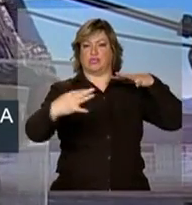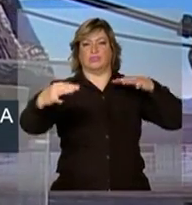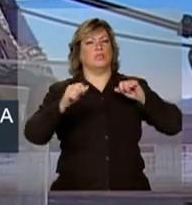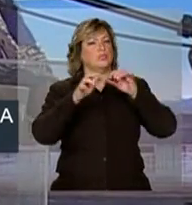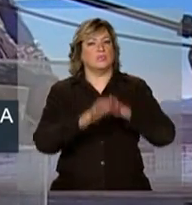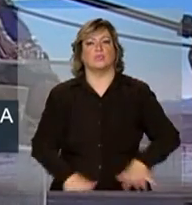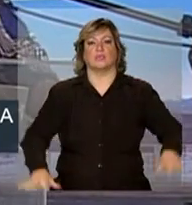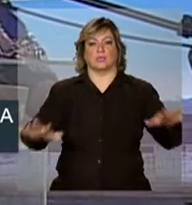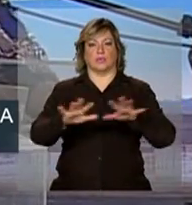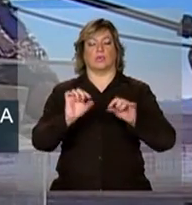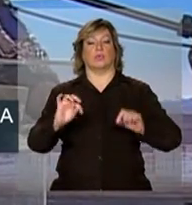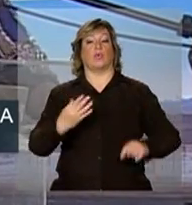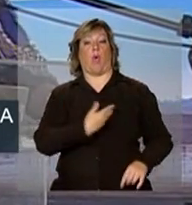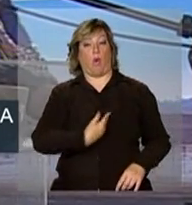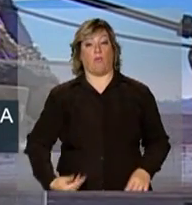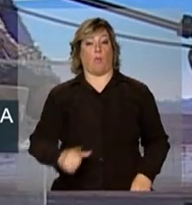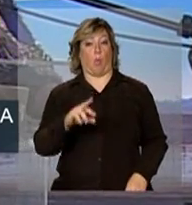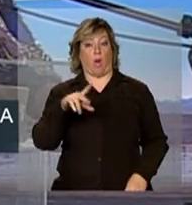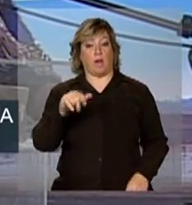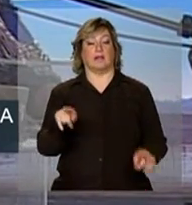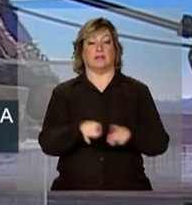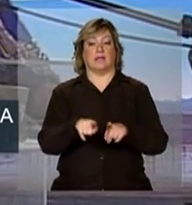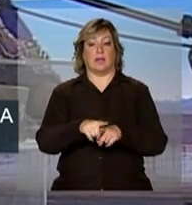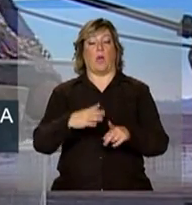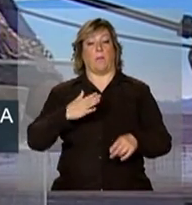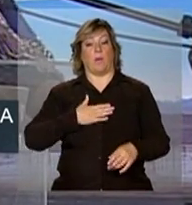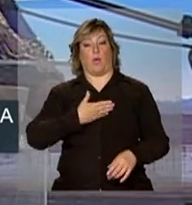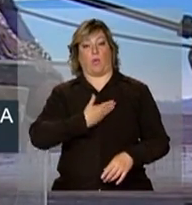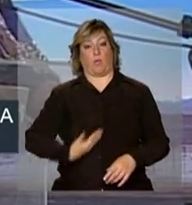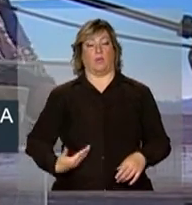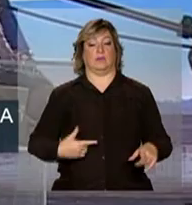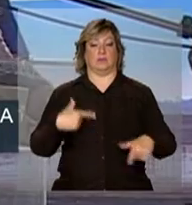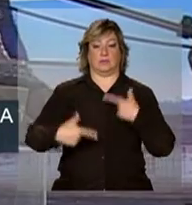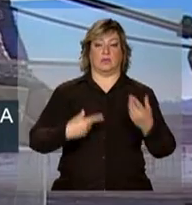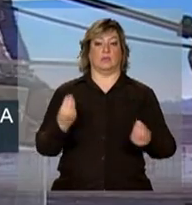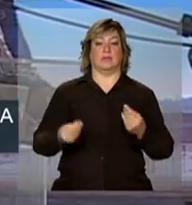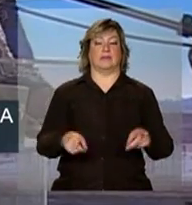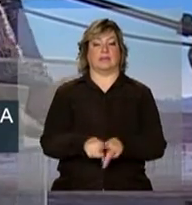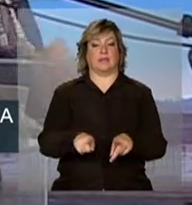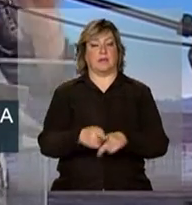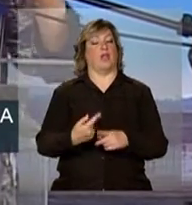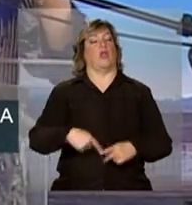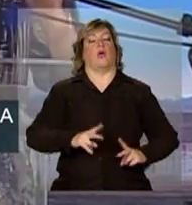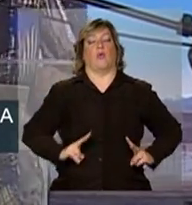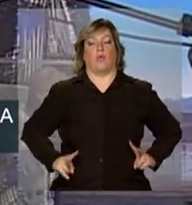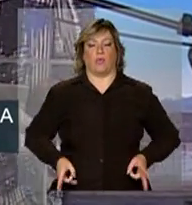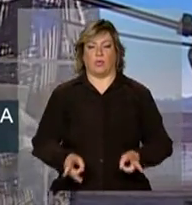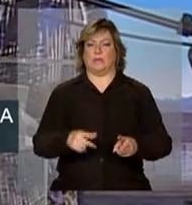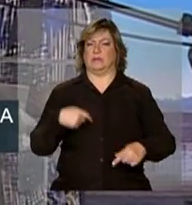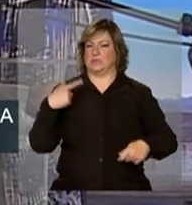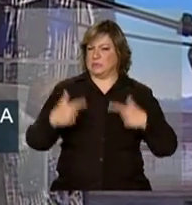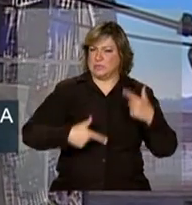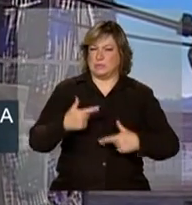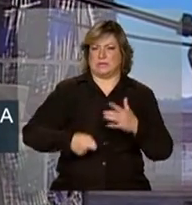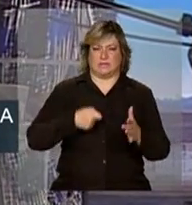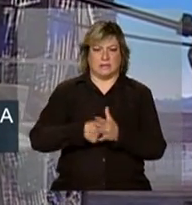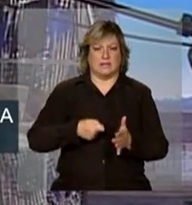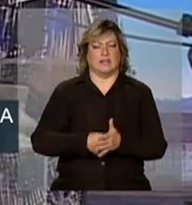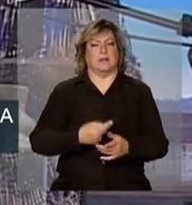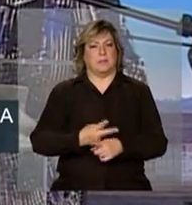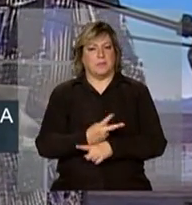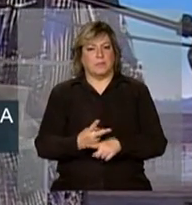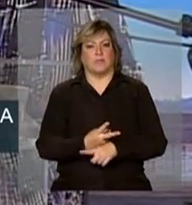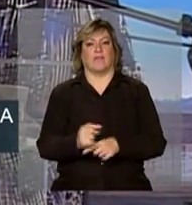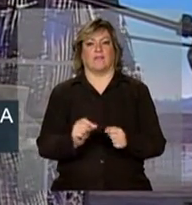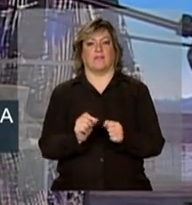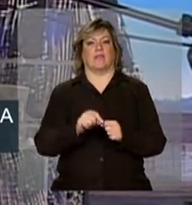de todo o período do governo Lula e, no meu período de governo, nós iremos continuar perseguindo essa expansão